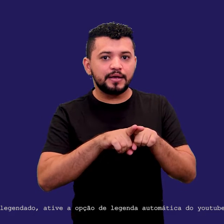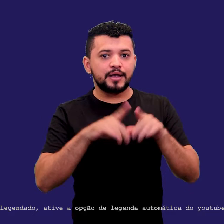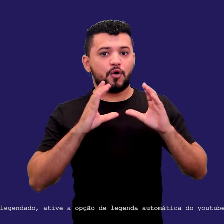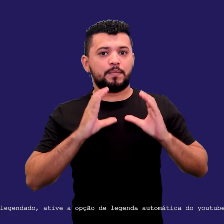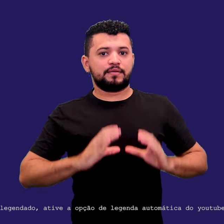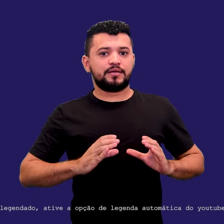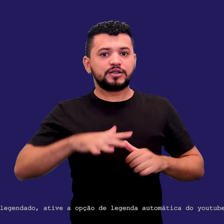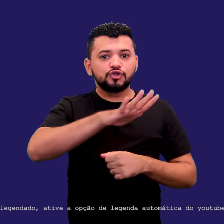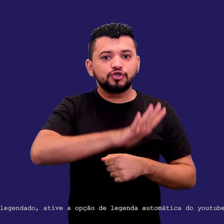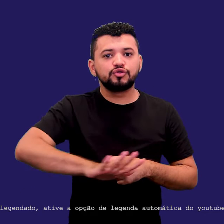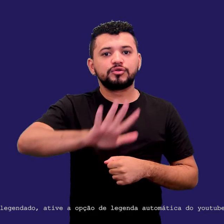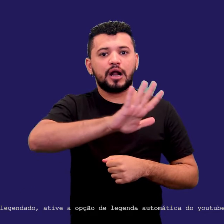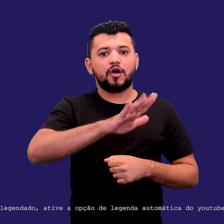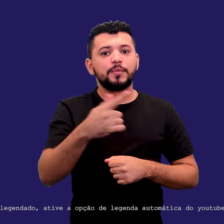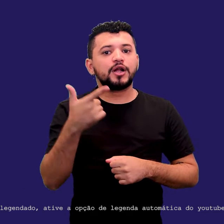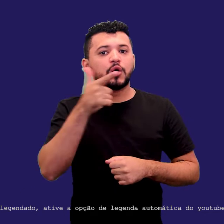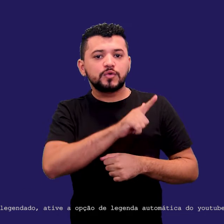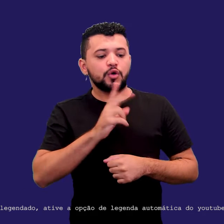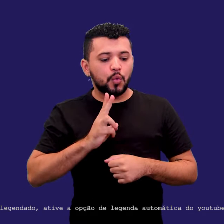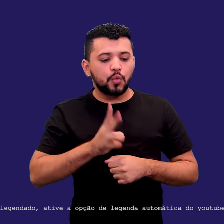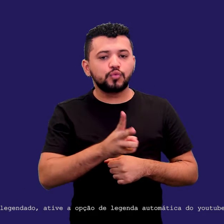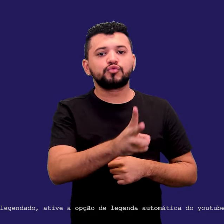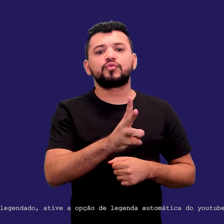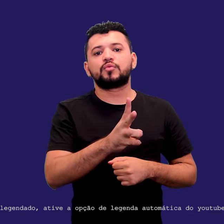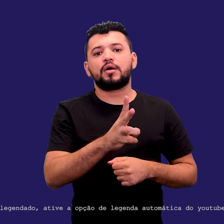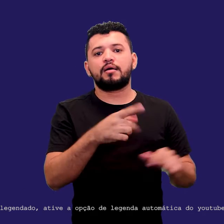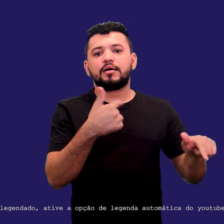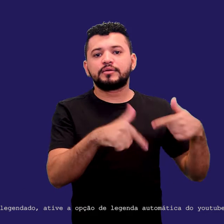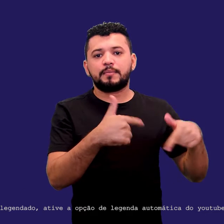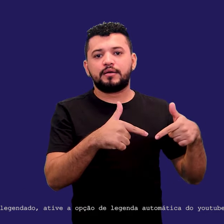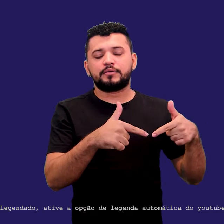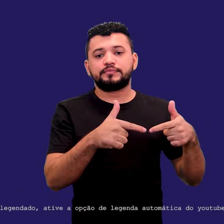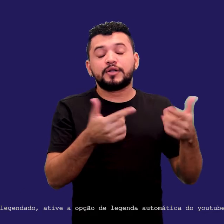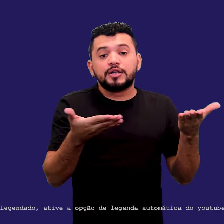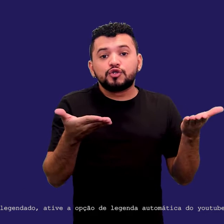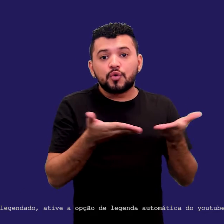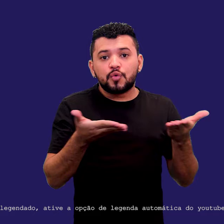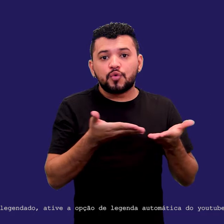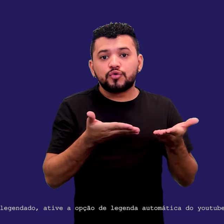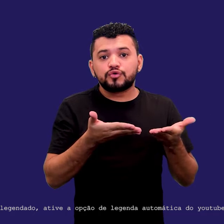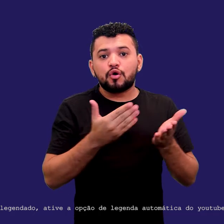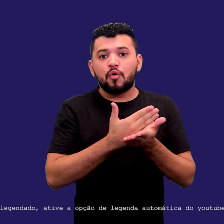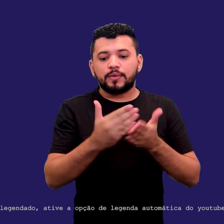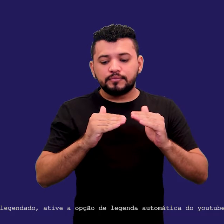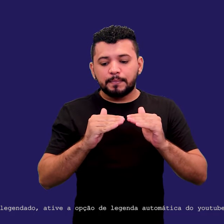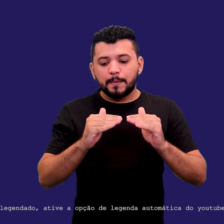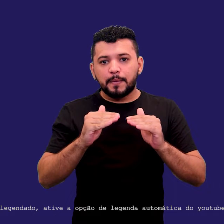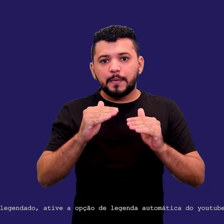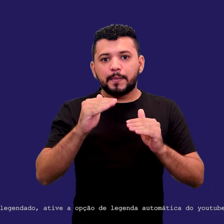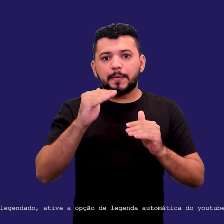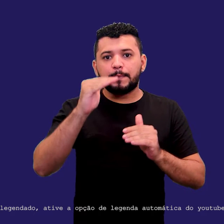generalistas para ele continuar atuando nesse mercado que, de hoje em diante, é uma crescente de